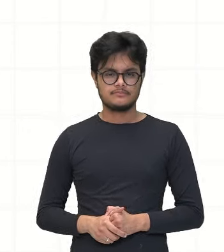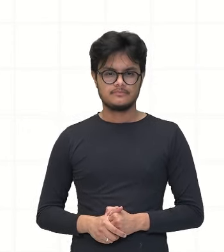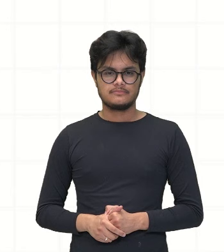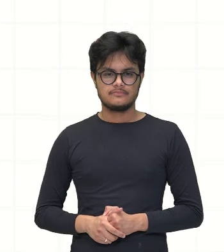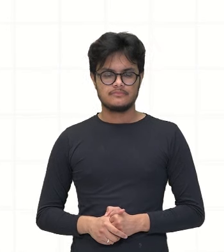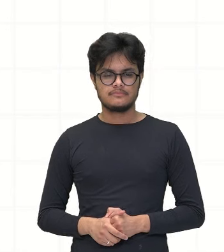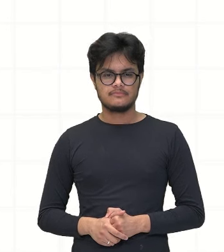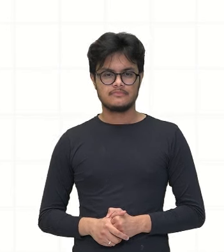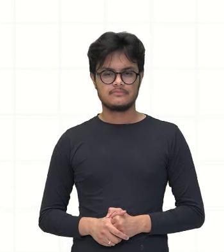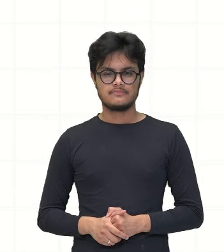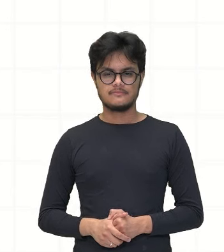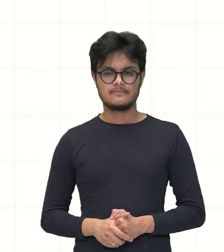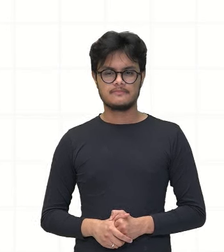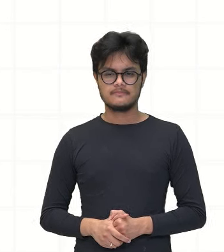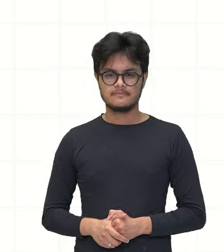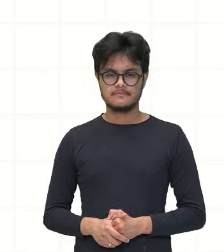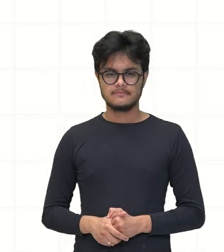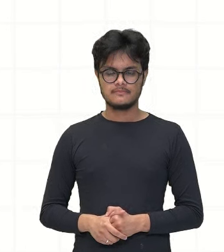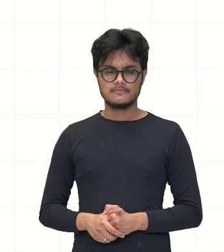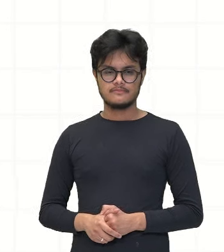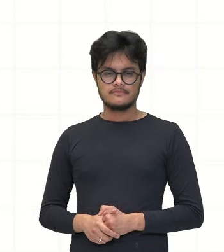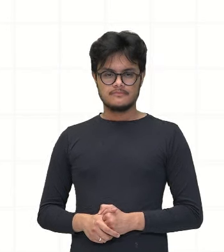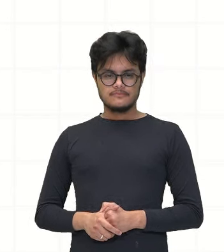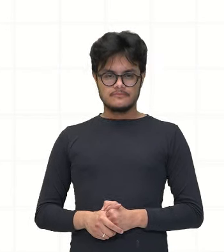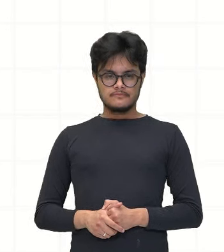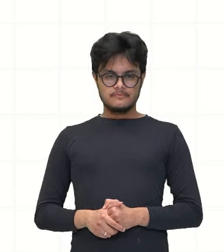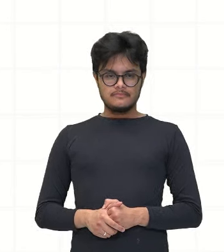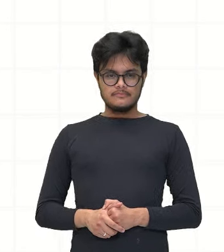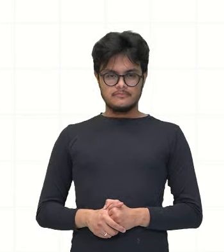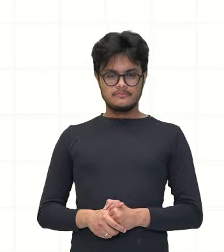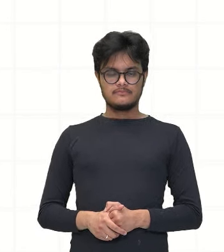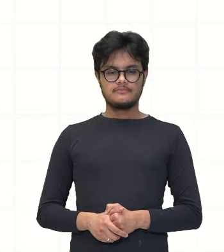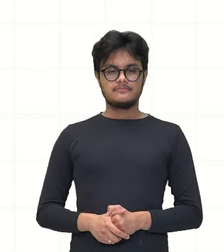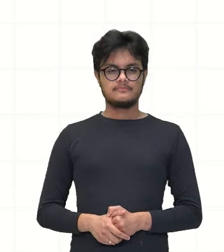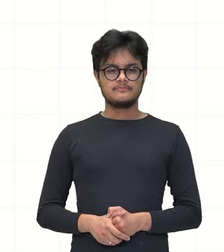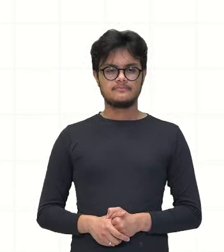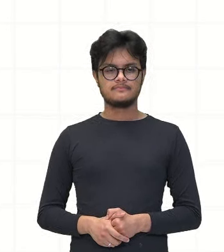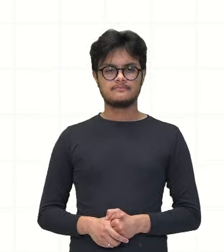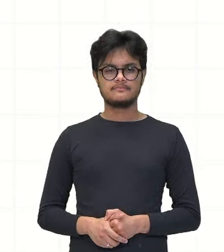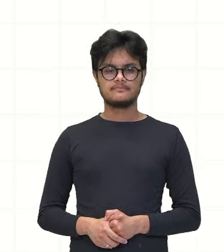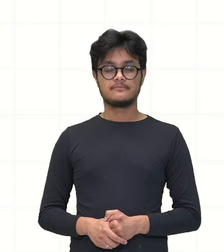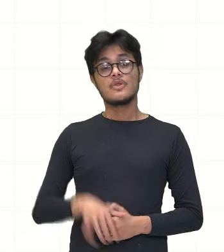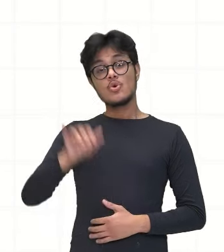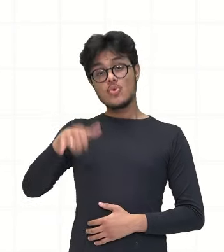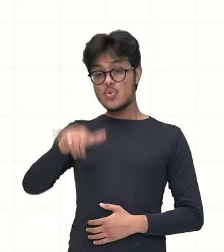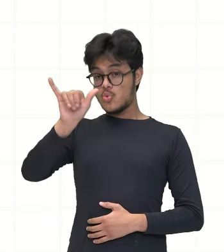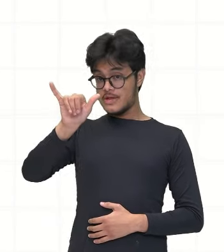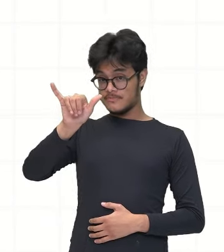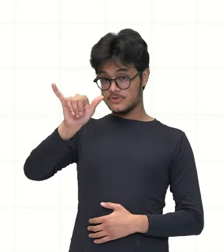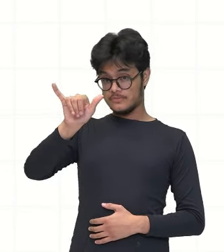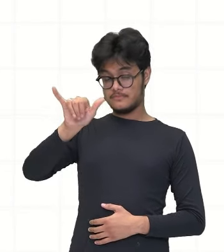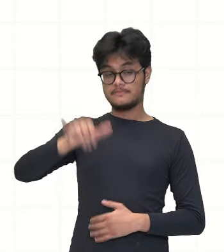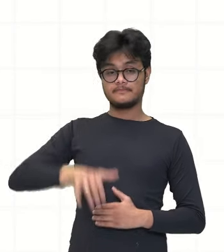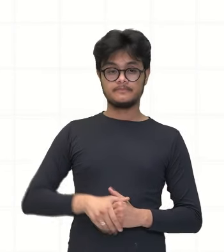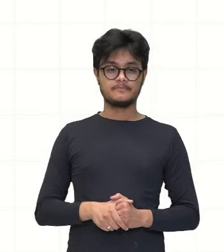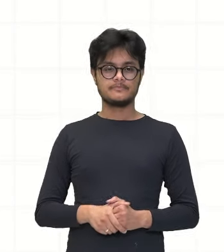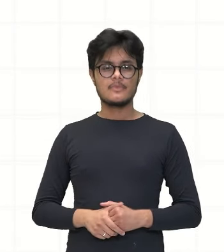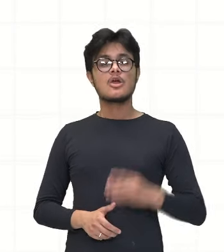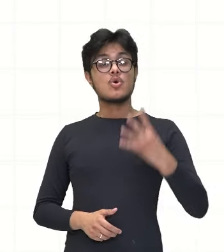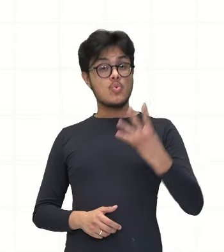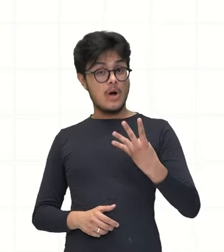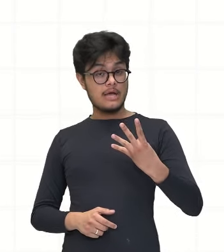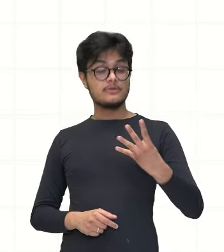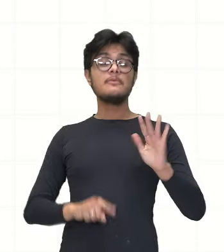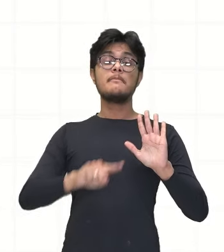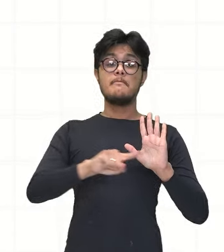3, eu somo e repito o sinal. Agora, eu vou fazer essa segunda subtração. 4 e